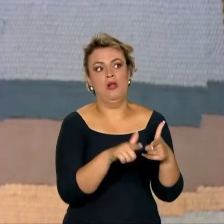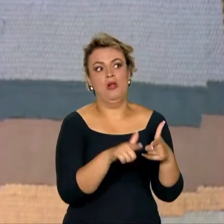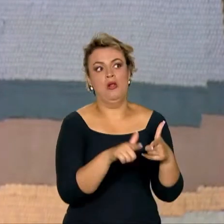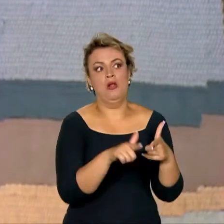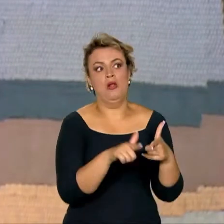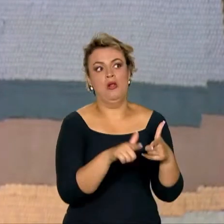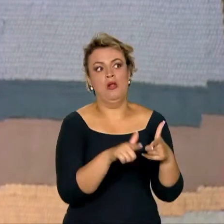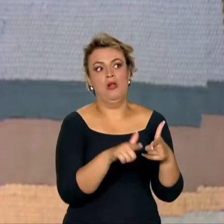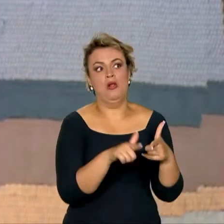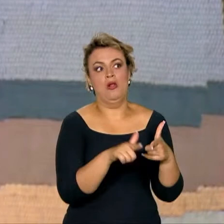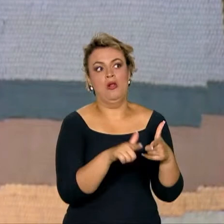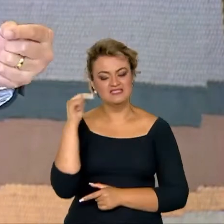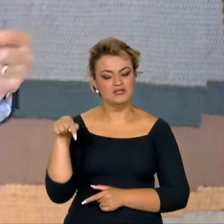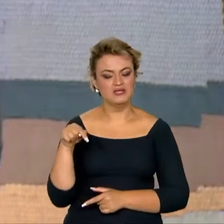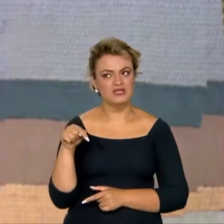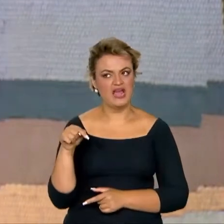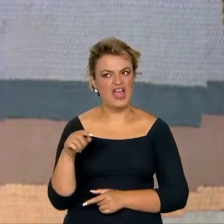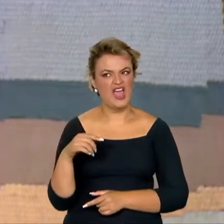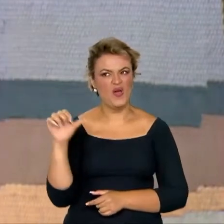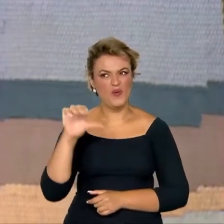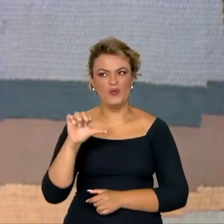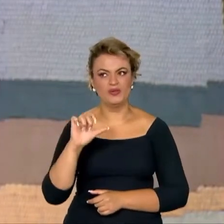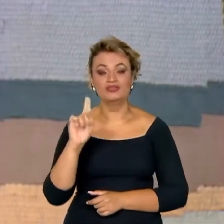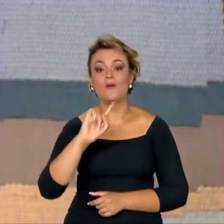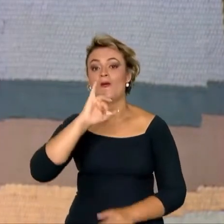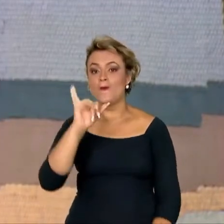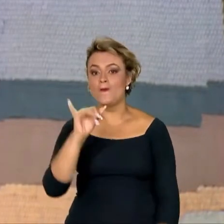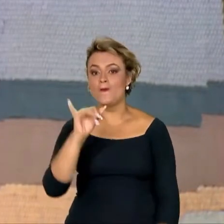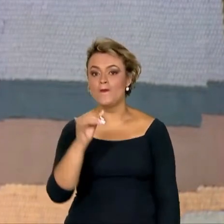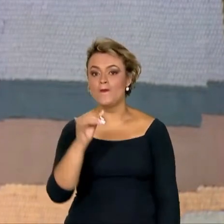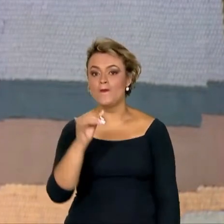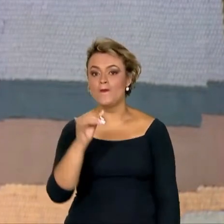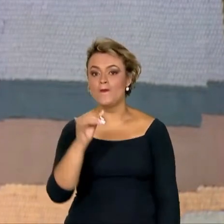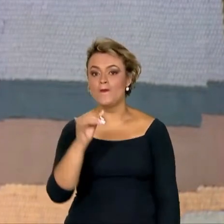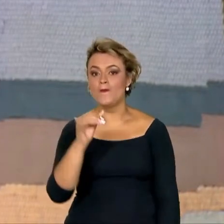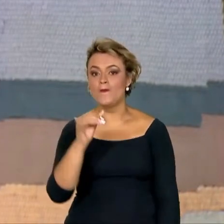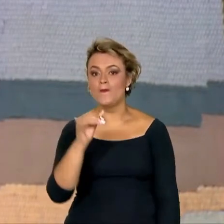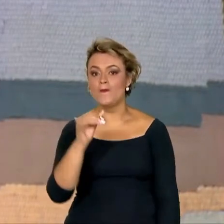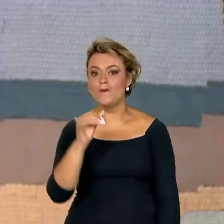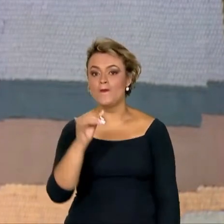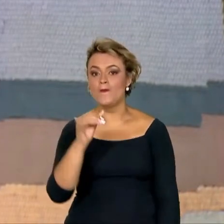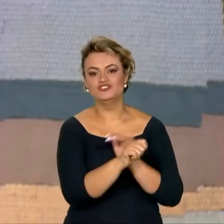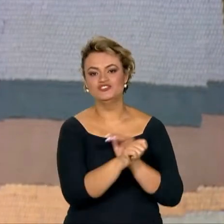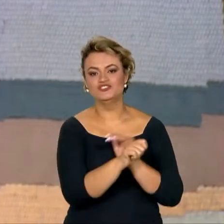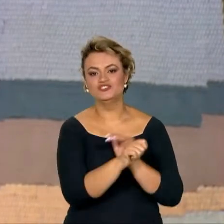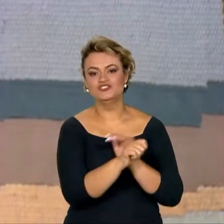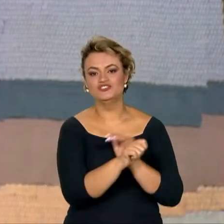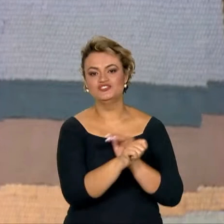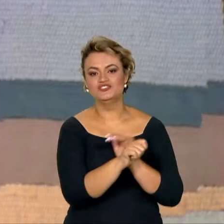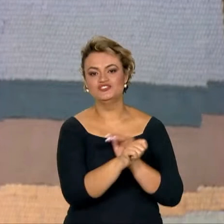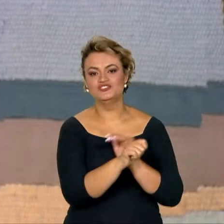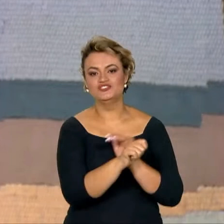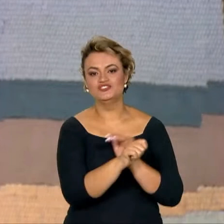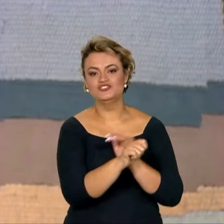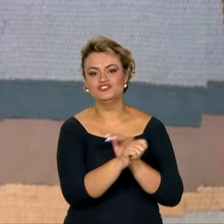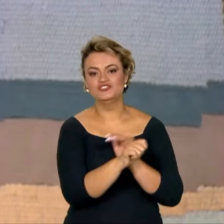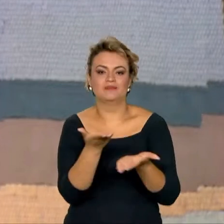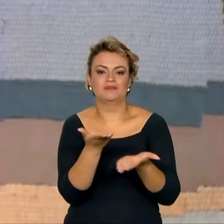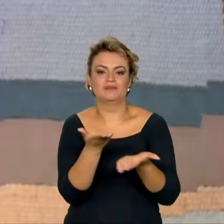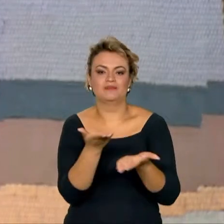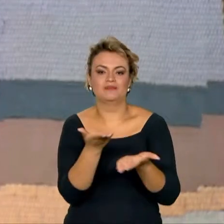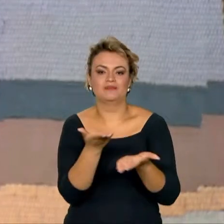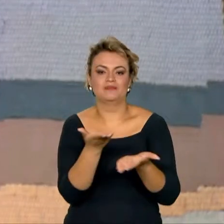oportunidades de investimento. Me refiro em particular à área de saneamento básico, água e